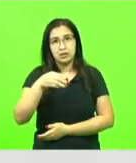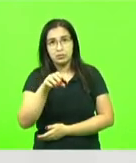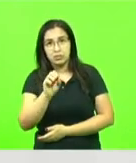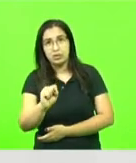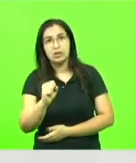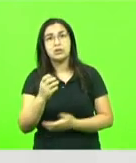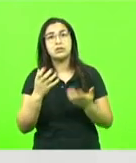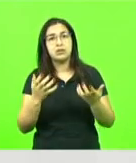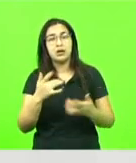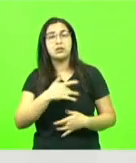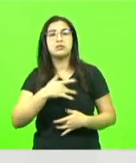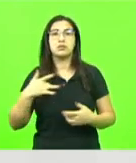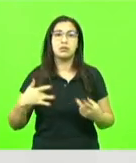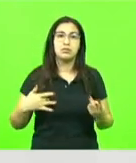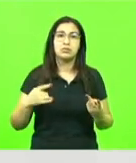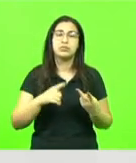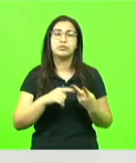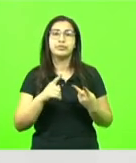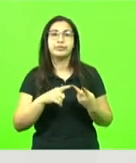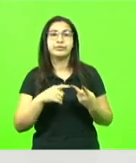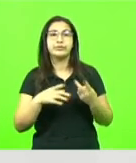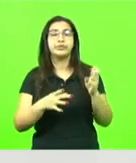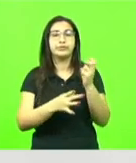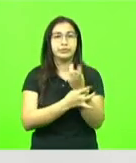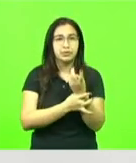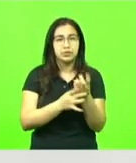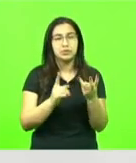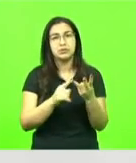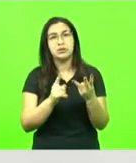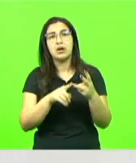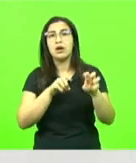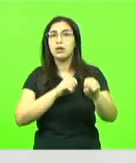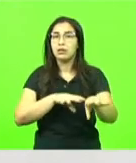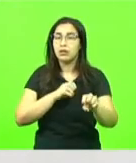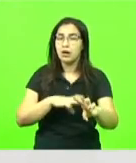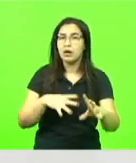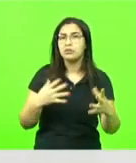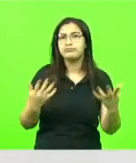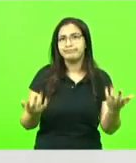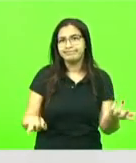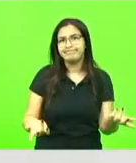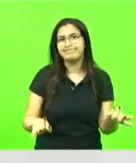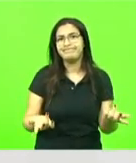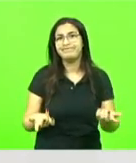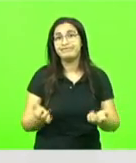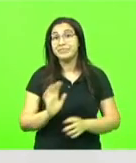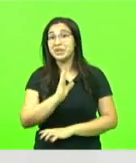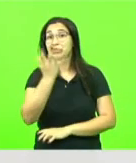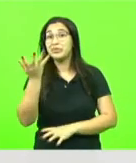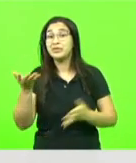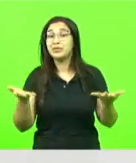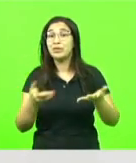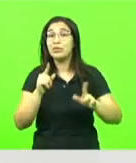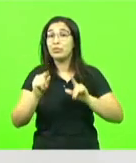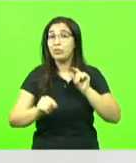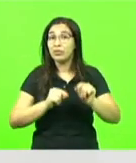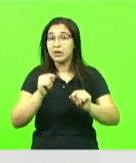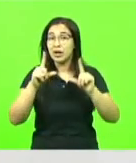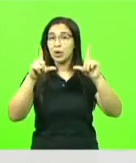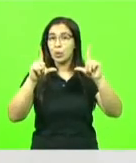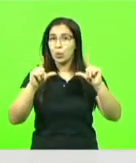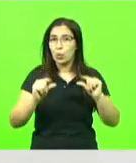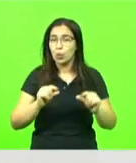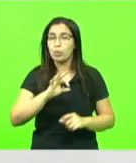segurança e educação. E no quesito segurança, o que está acontecendo no Estado devido ao déficit, devido ao baixo número de